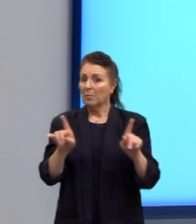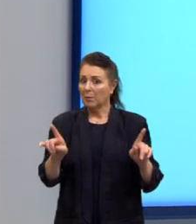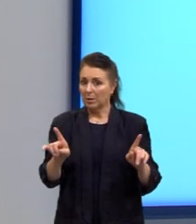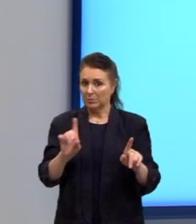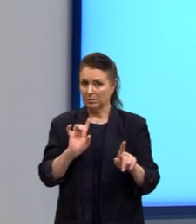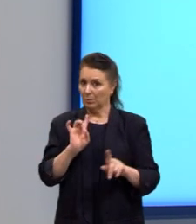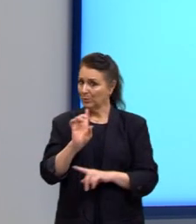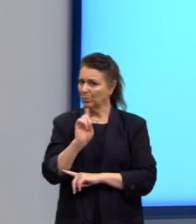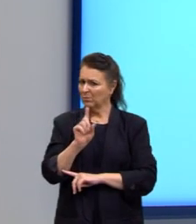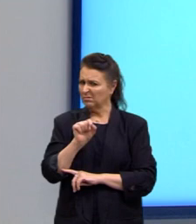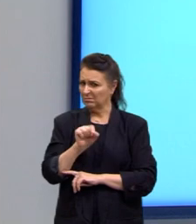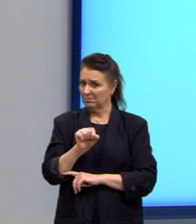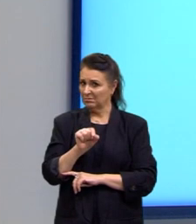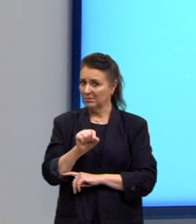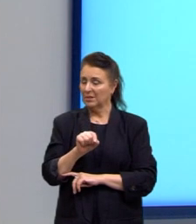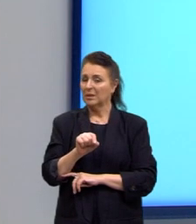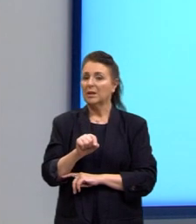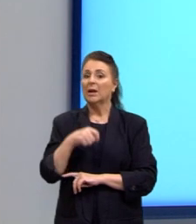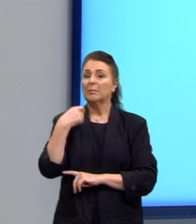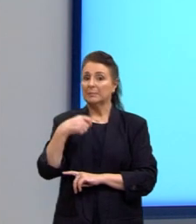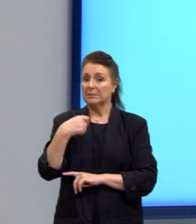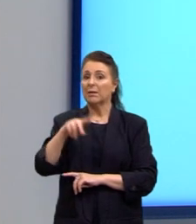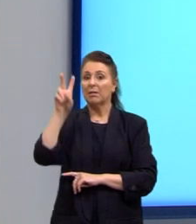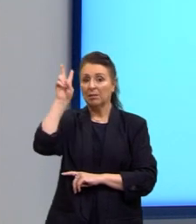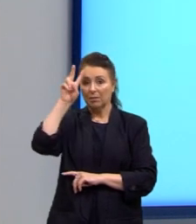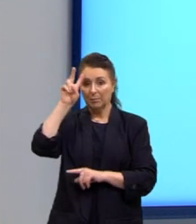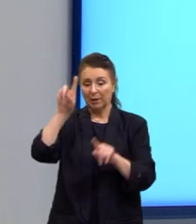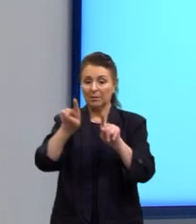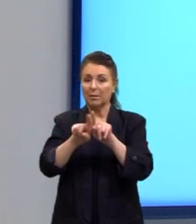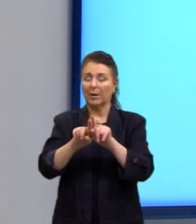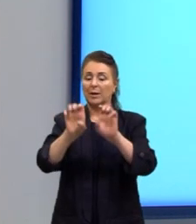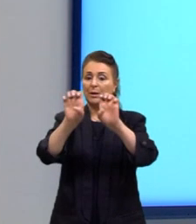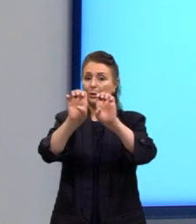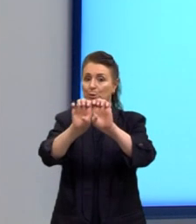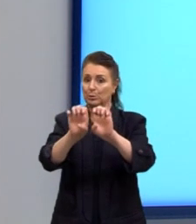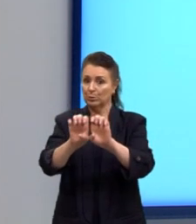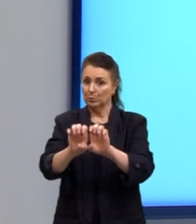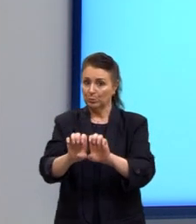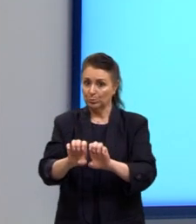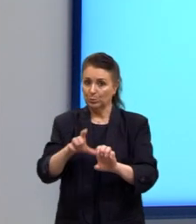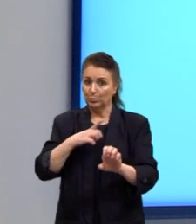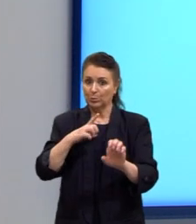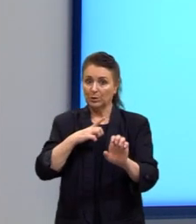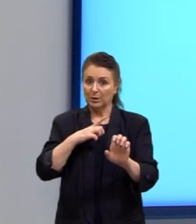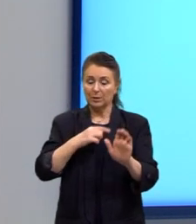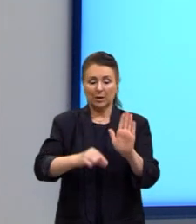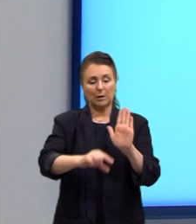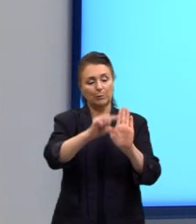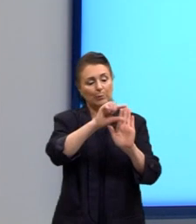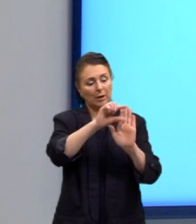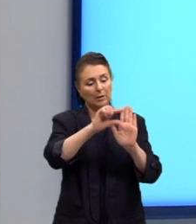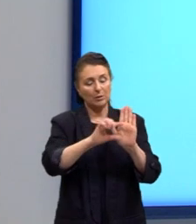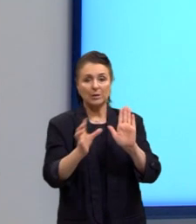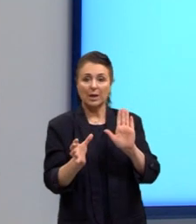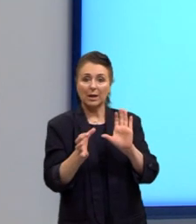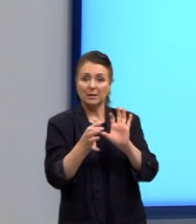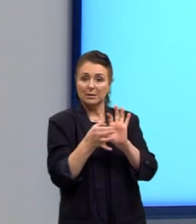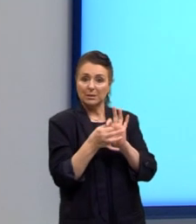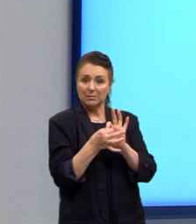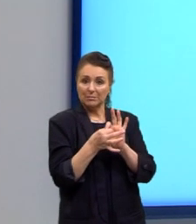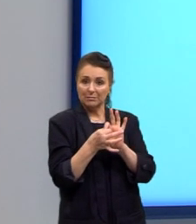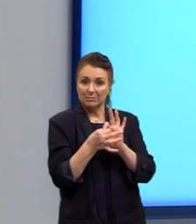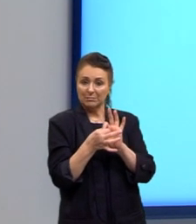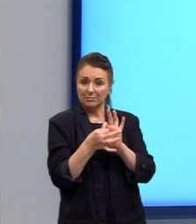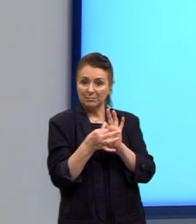basta. Já que precisamos lembrar que essa estrutura é constituída de partes interligadas que significam